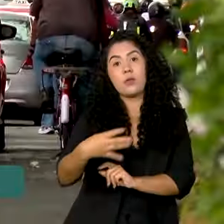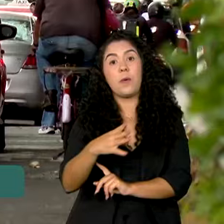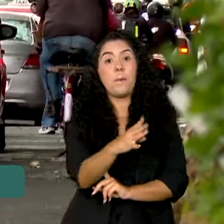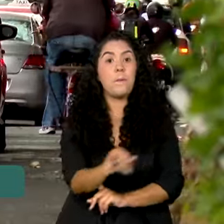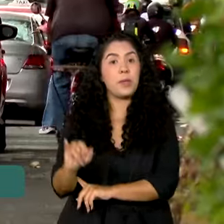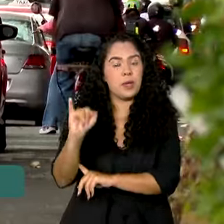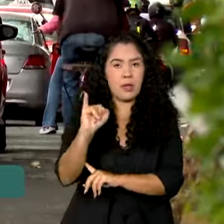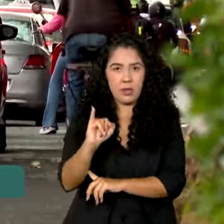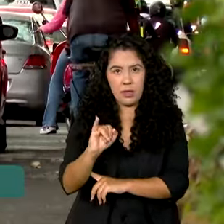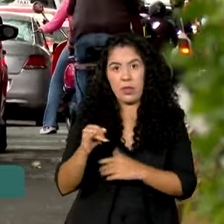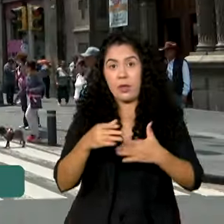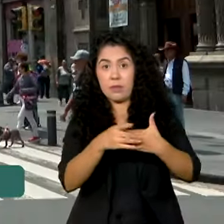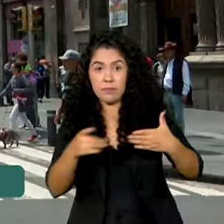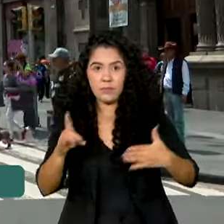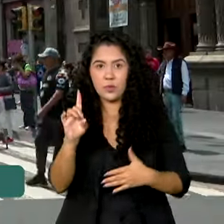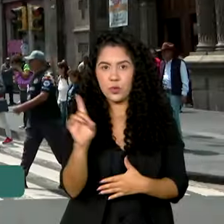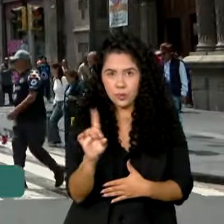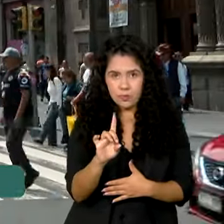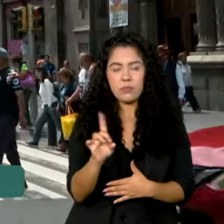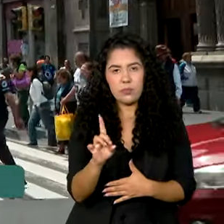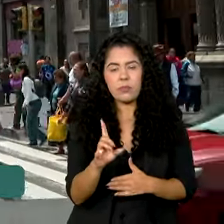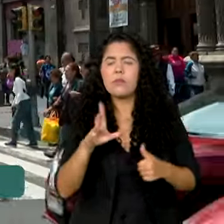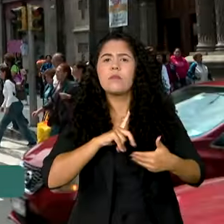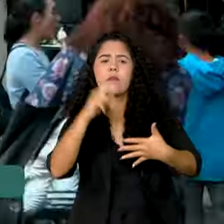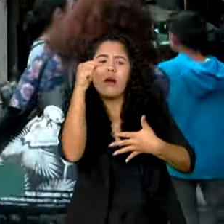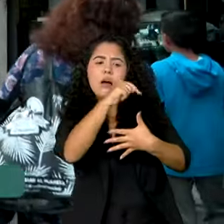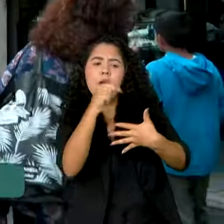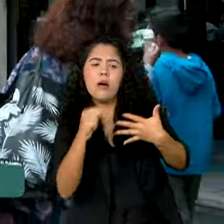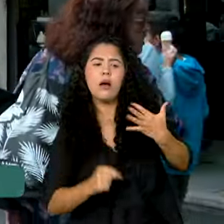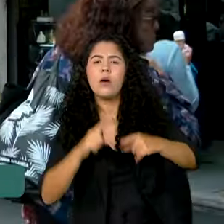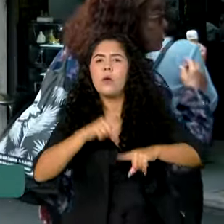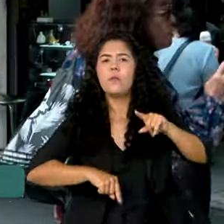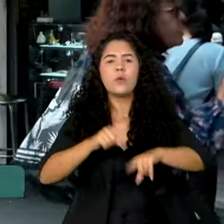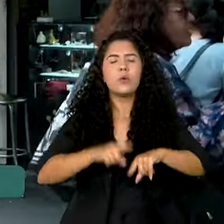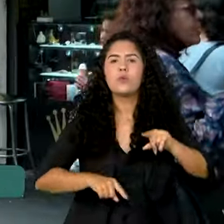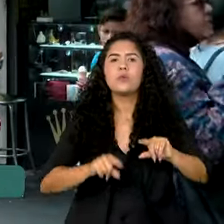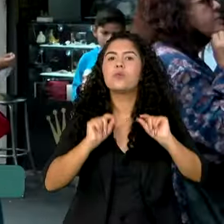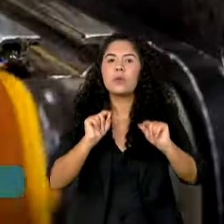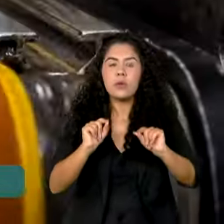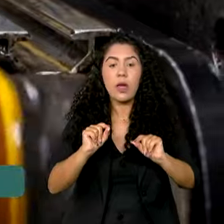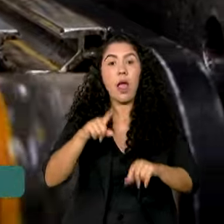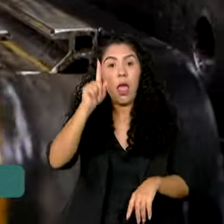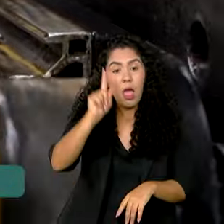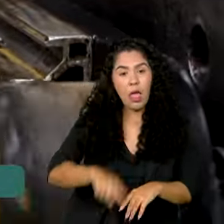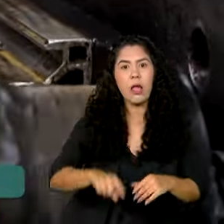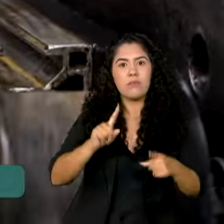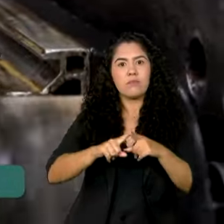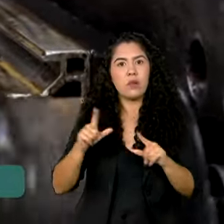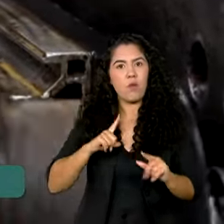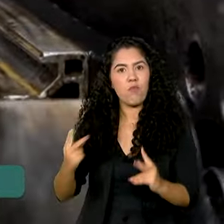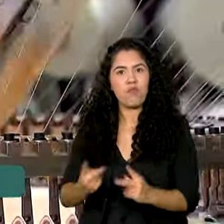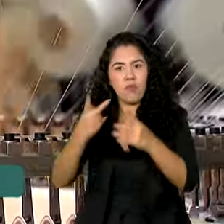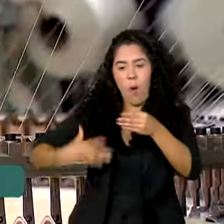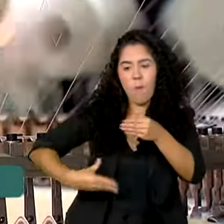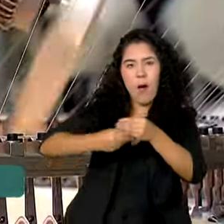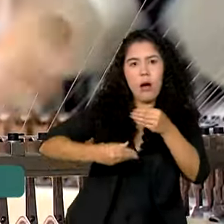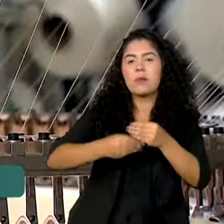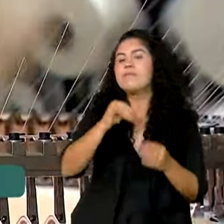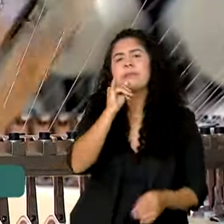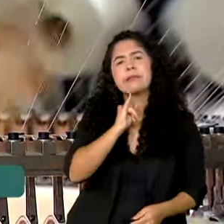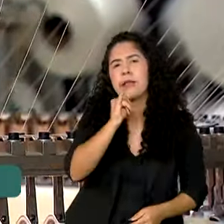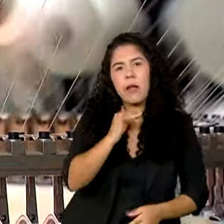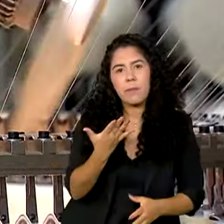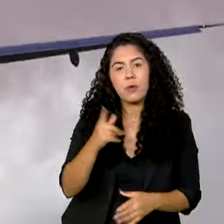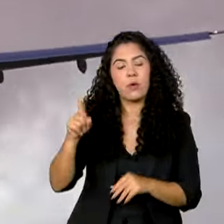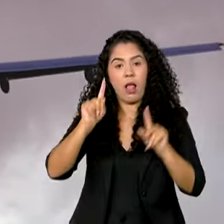e 100 milhões de dólares. Os itens comercializados entre os dois países são marcados pelo alto valor agregado. Um exemplo